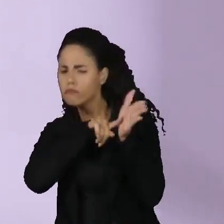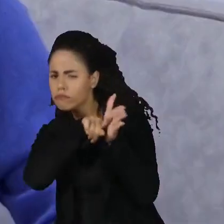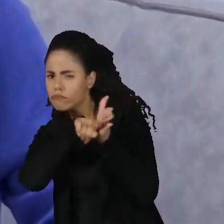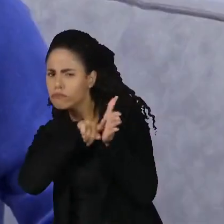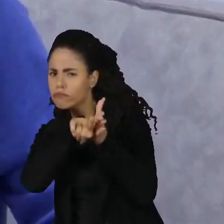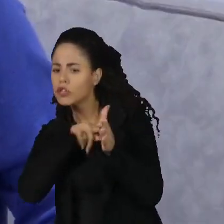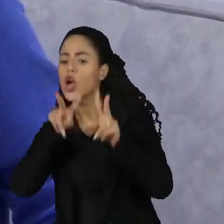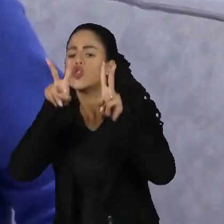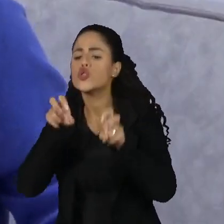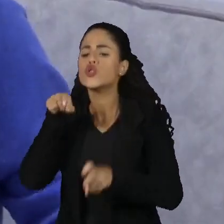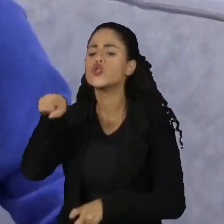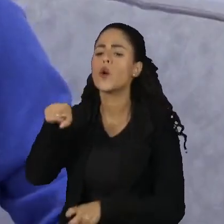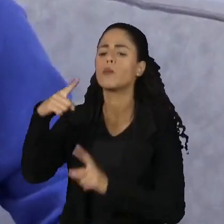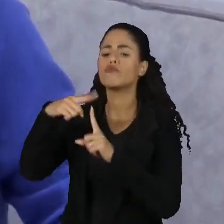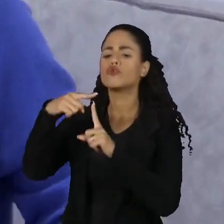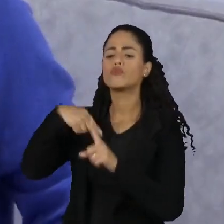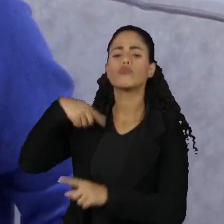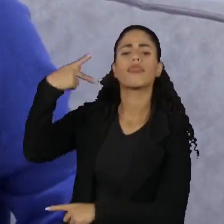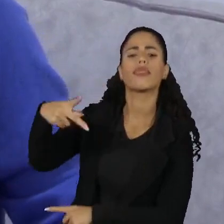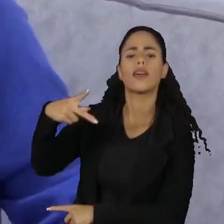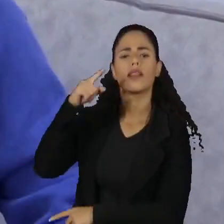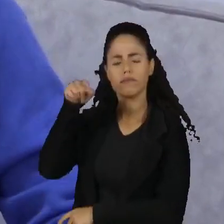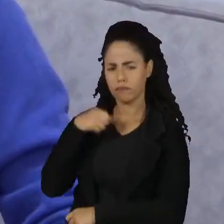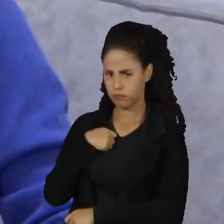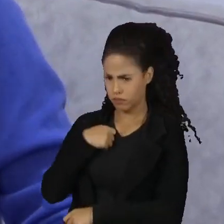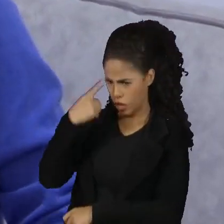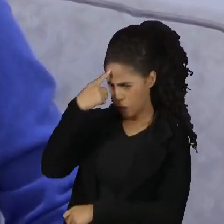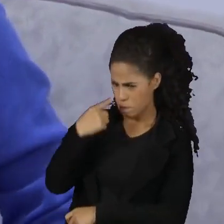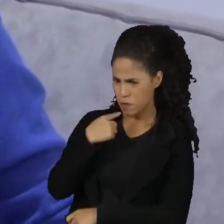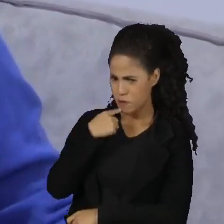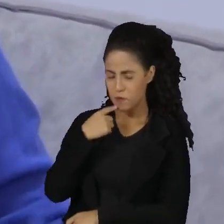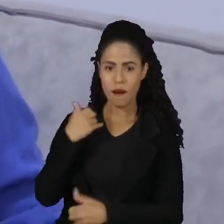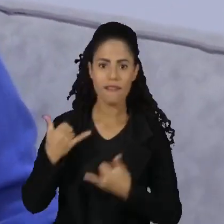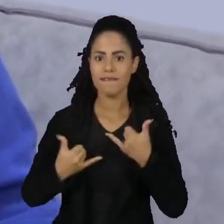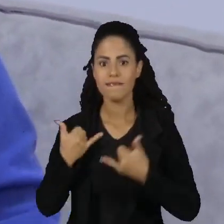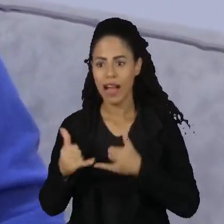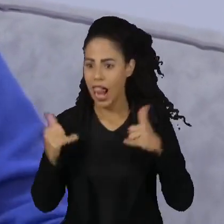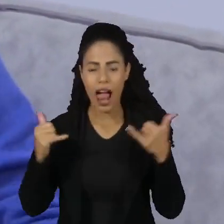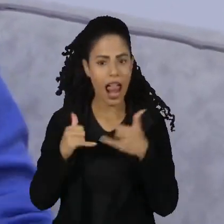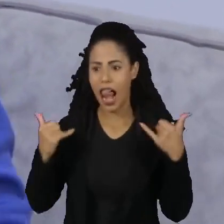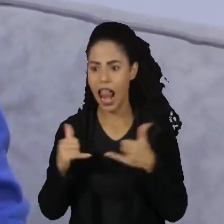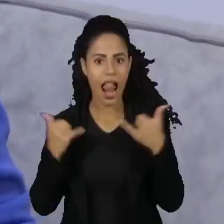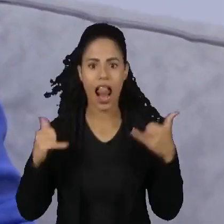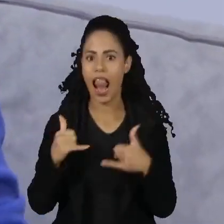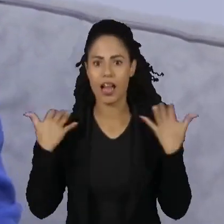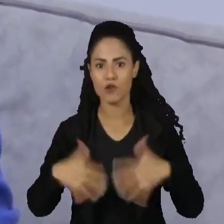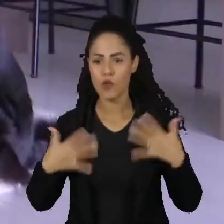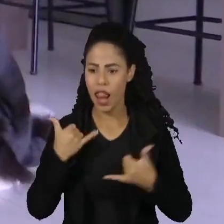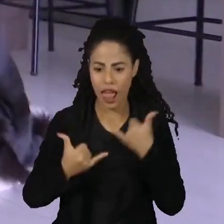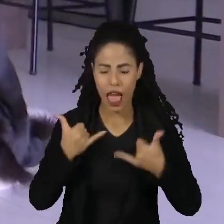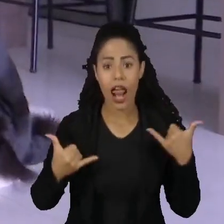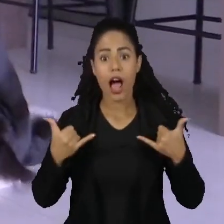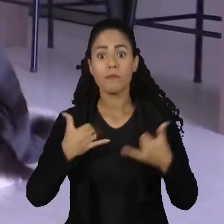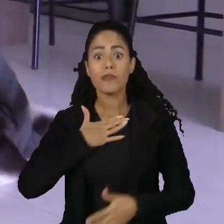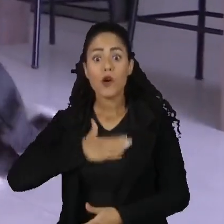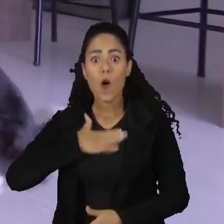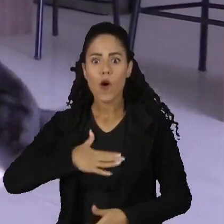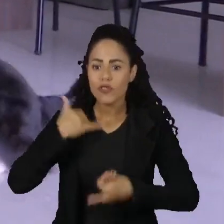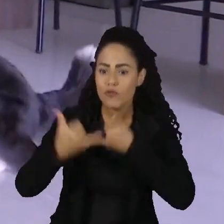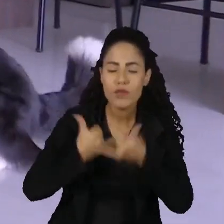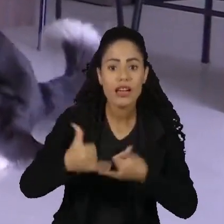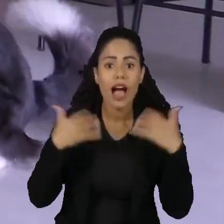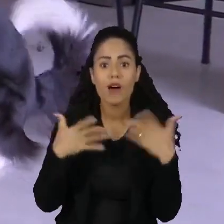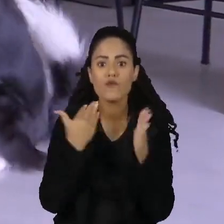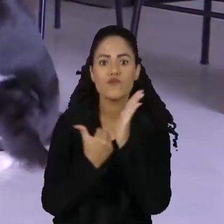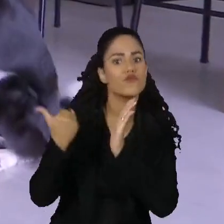a raça. Está super de acordo, o perfil energético de que eles são um cachorro que precisa gastar energia, que precisa sempre